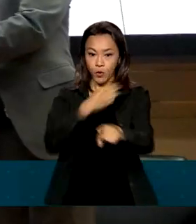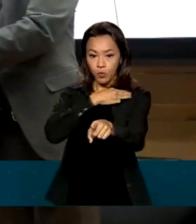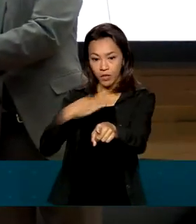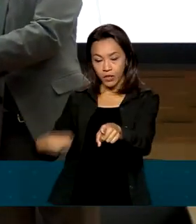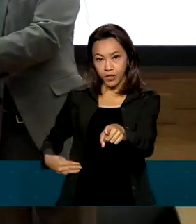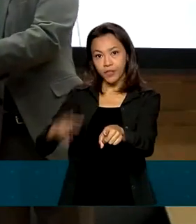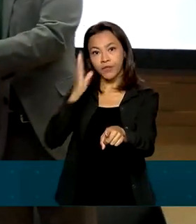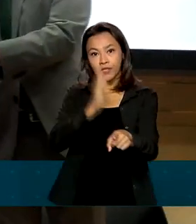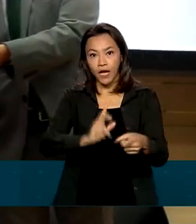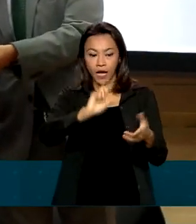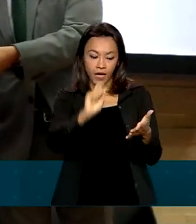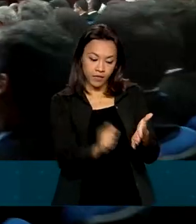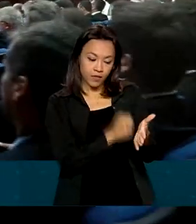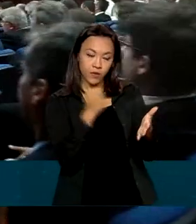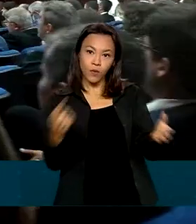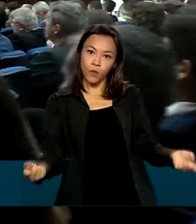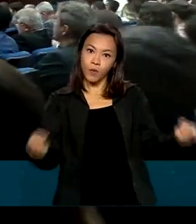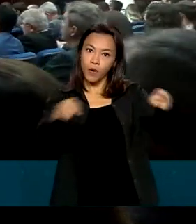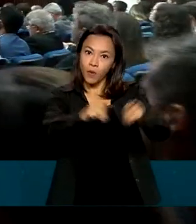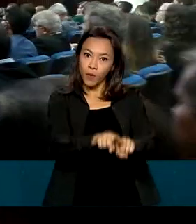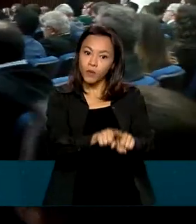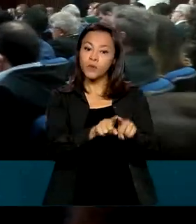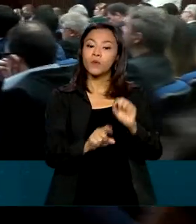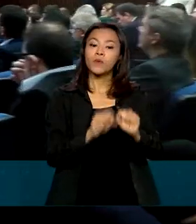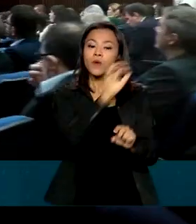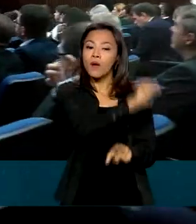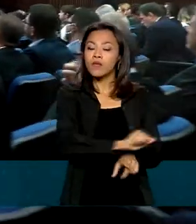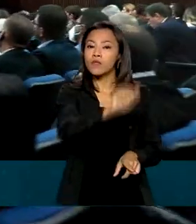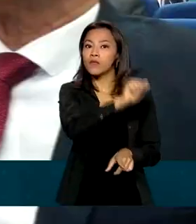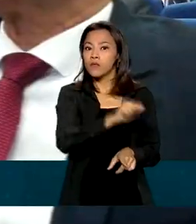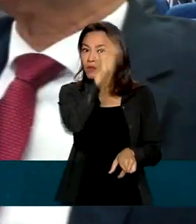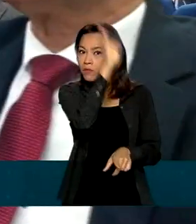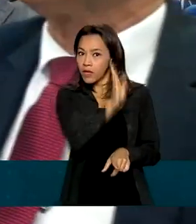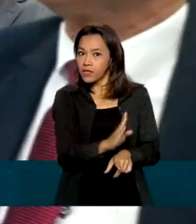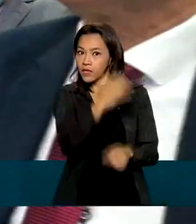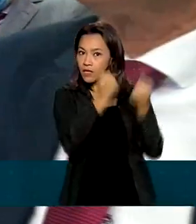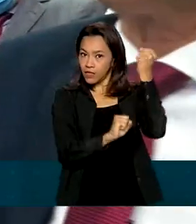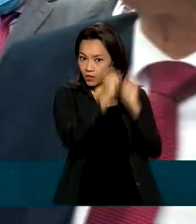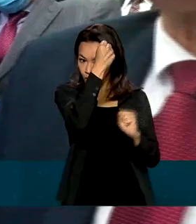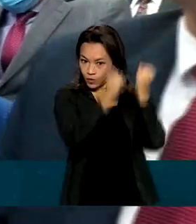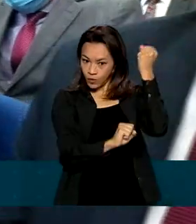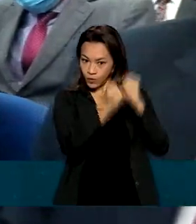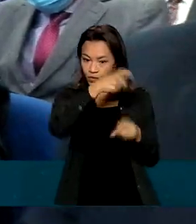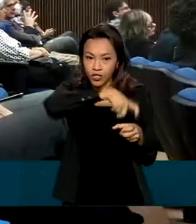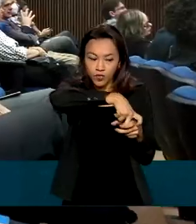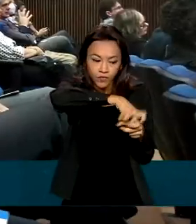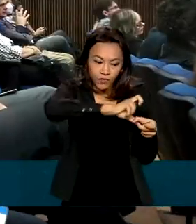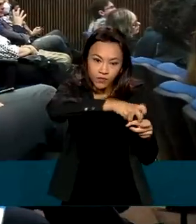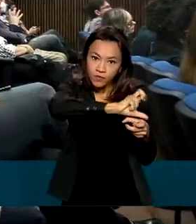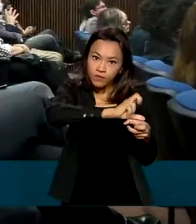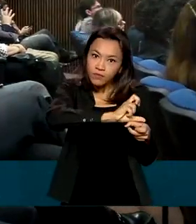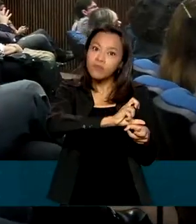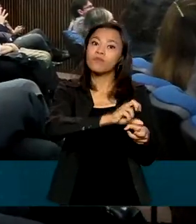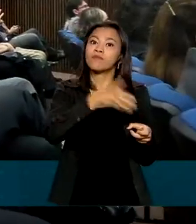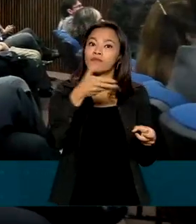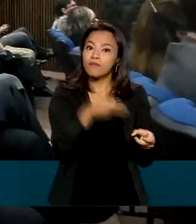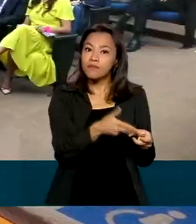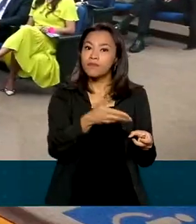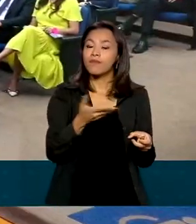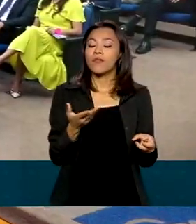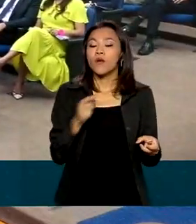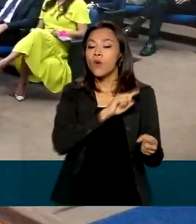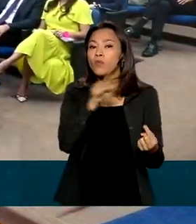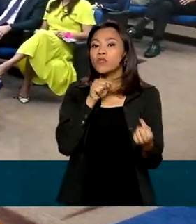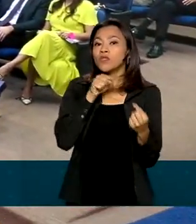assinou um acordo de cooperação com a Associação Brasileira das Indústrias de Refrigerantes e de Bebidas Não Alcoólicas, a ABIR.